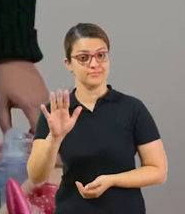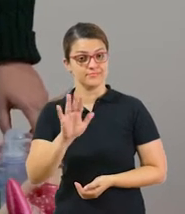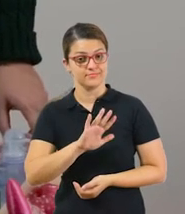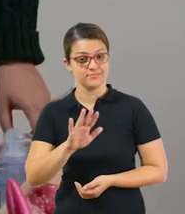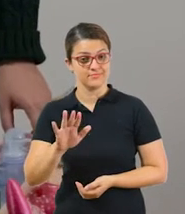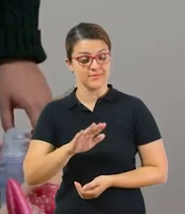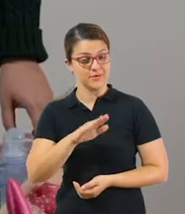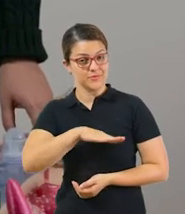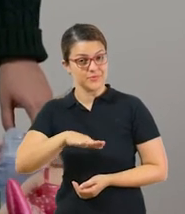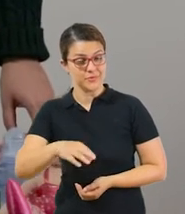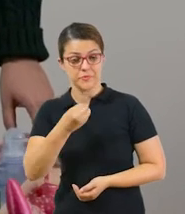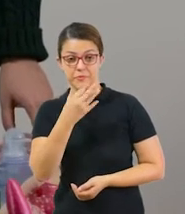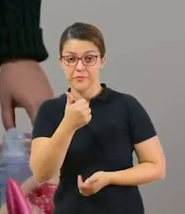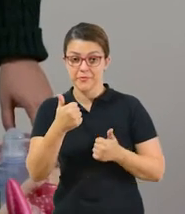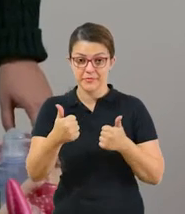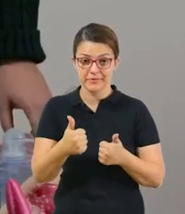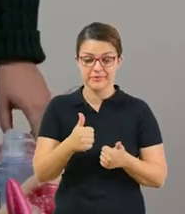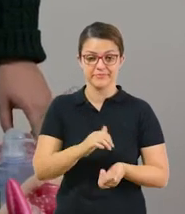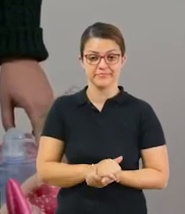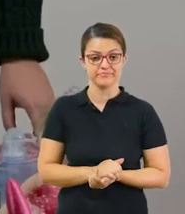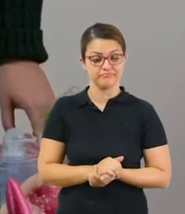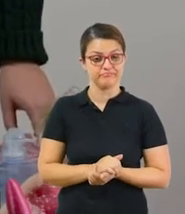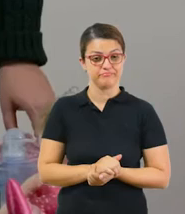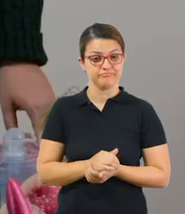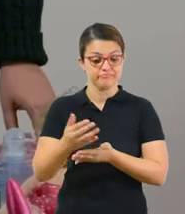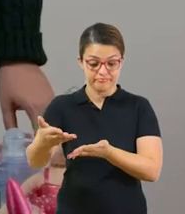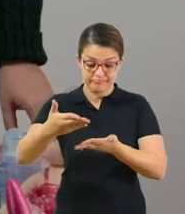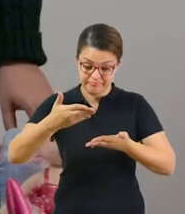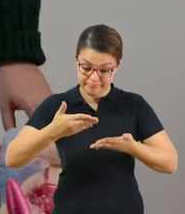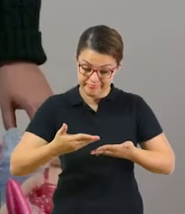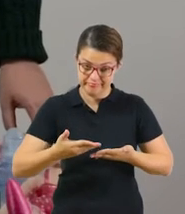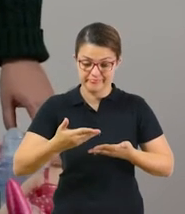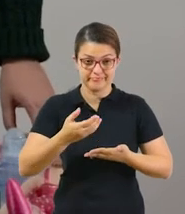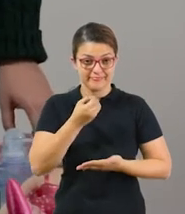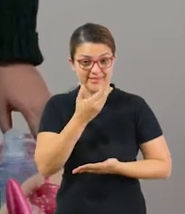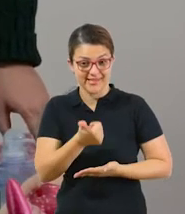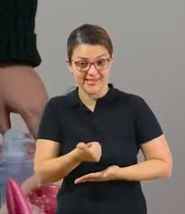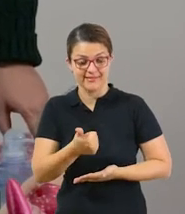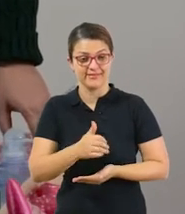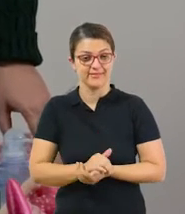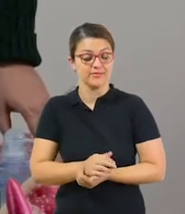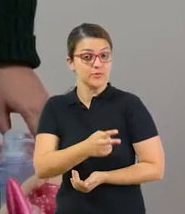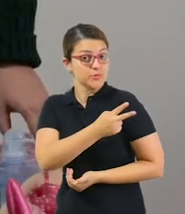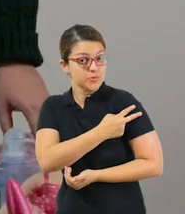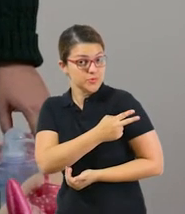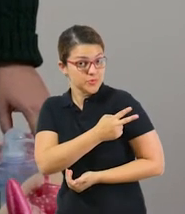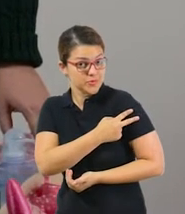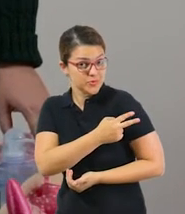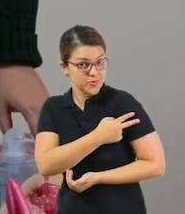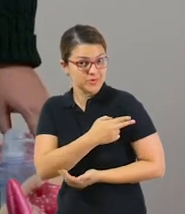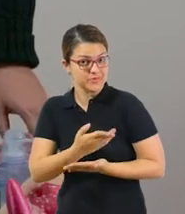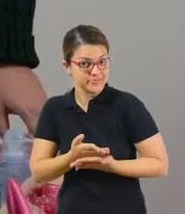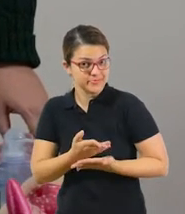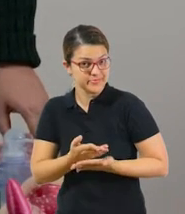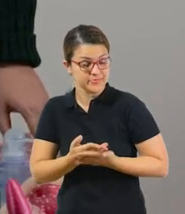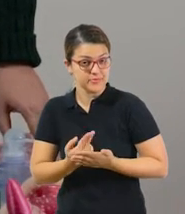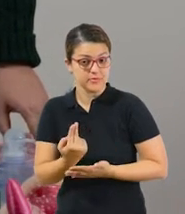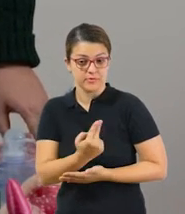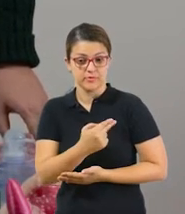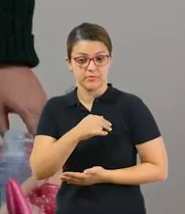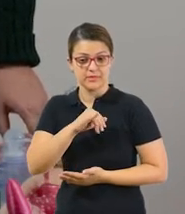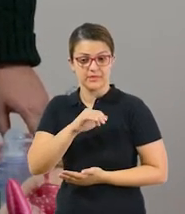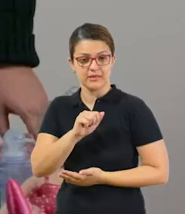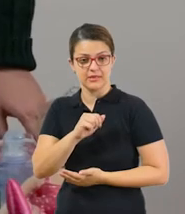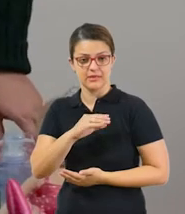Olá, queridos e queridas alunas, tudo bem com vocês? Sejam bem-vindos a mais uma aula para o segundo ano do ensino fundamental. Eu sou a